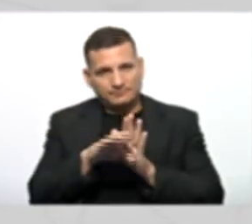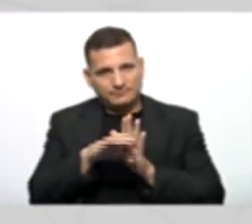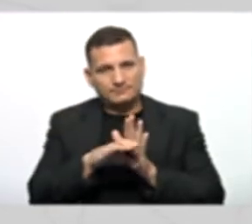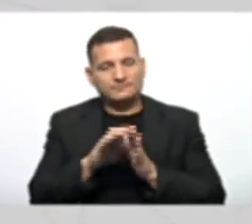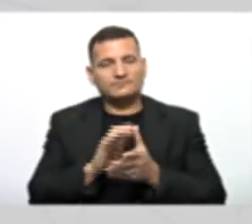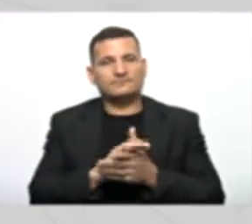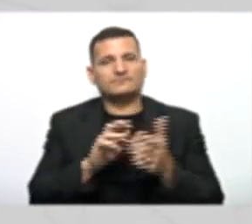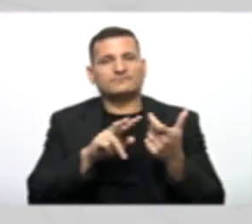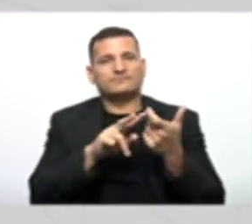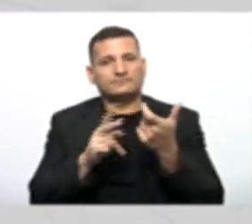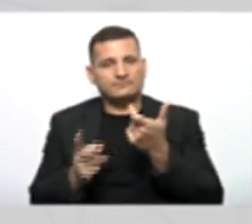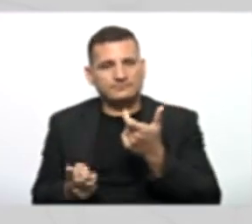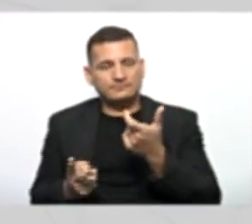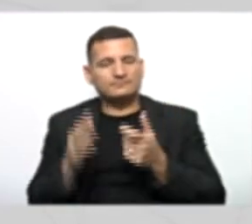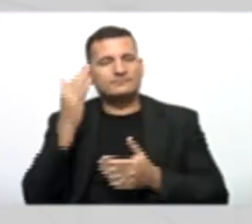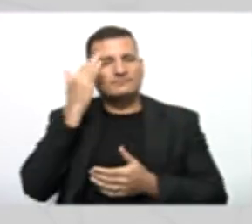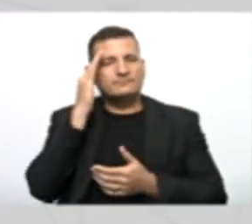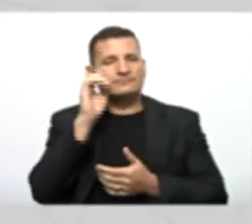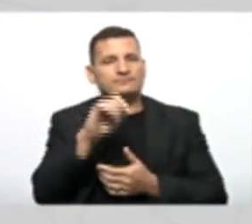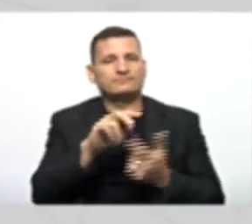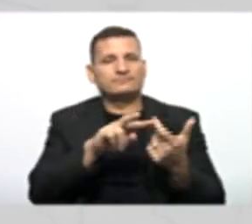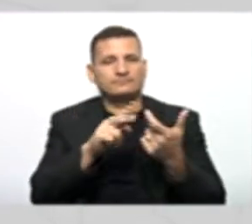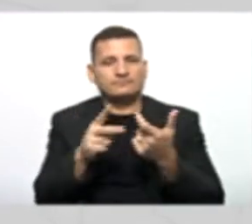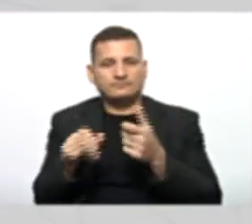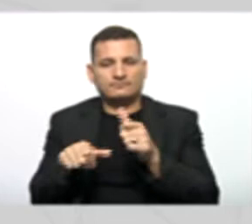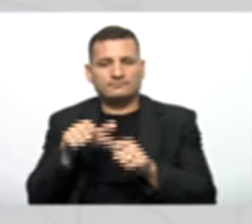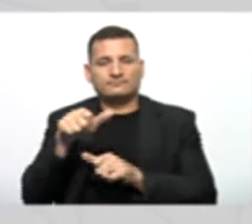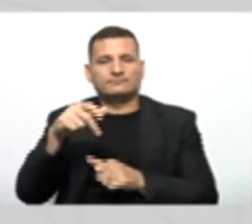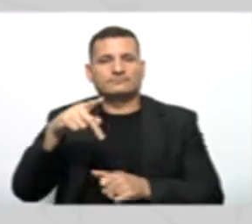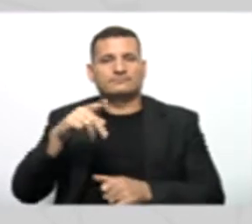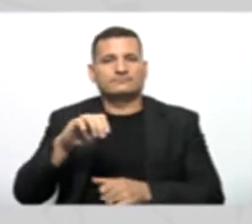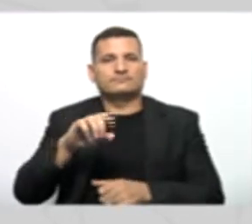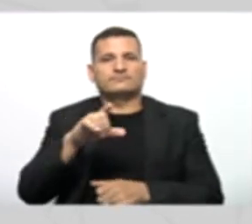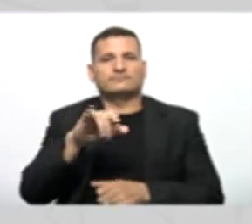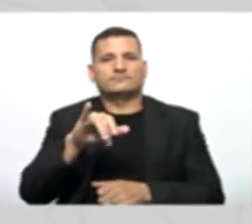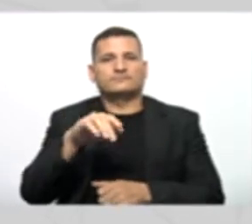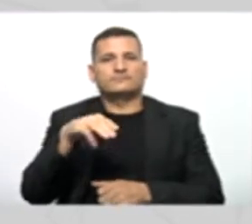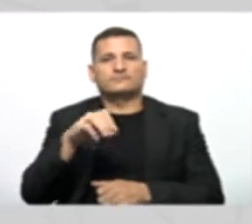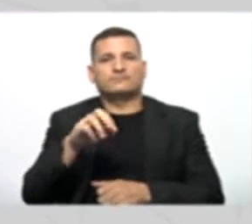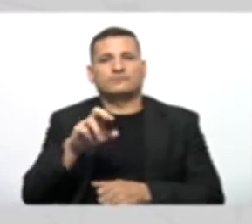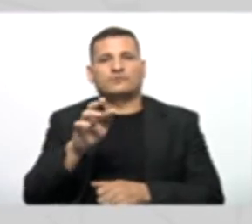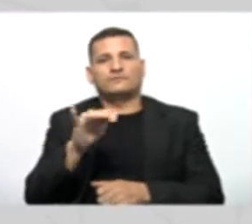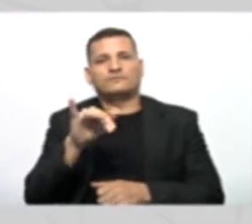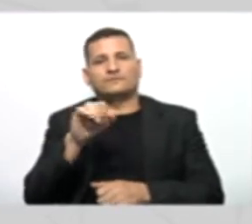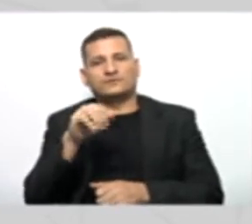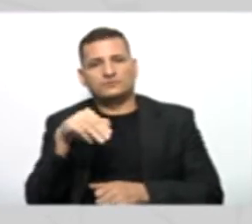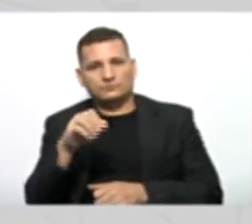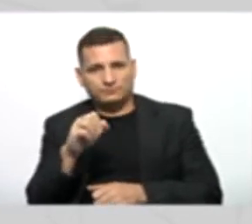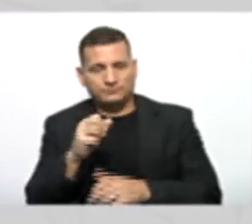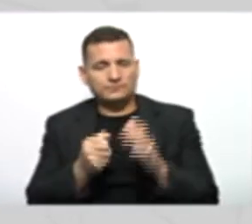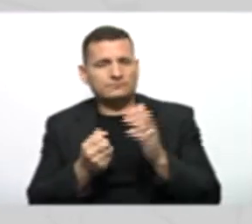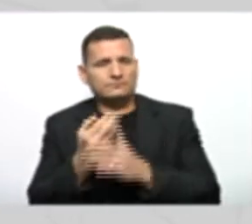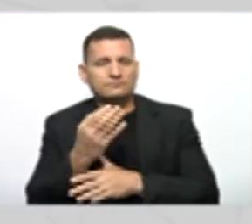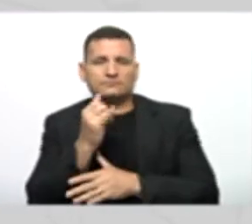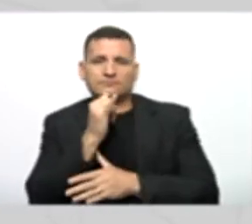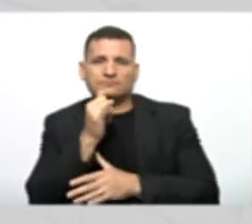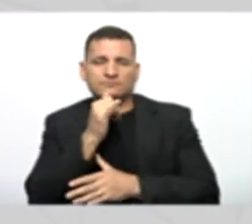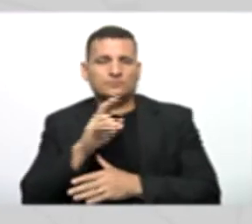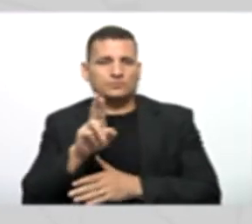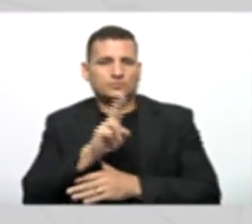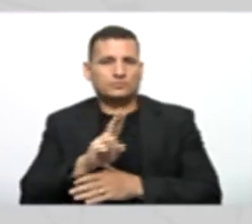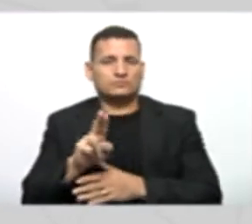entender o conceito de polimorfismo e criar exemplos, programas de exemplos, utilizando os conceitos de herança